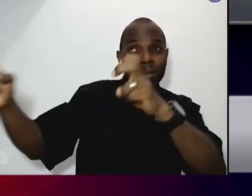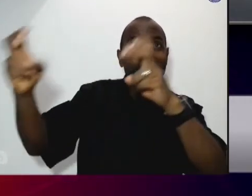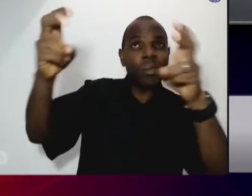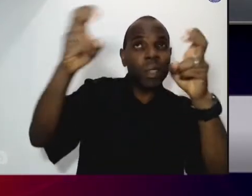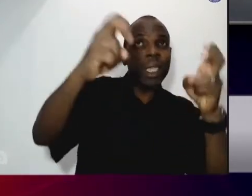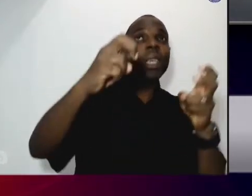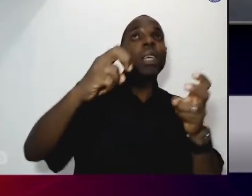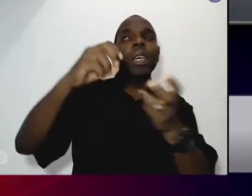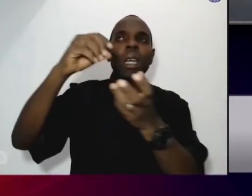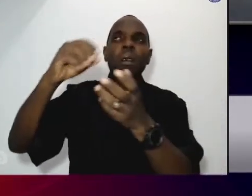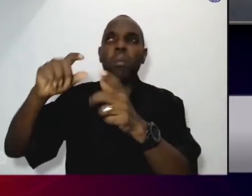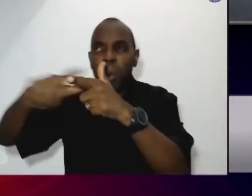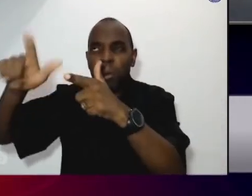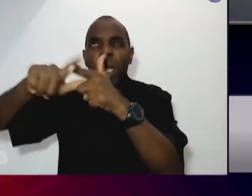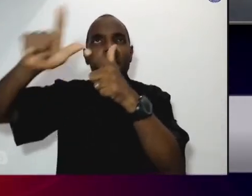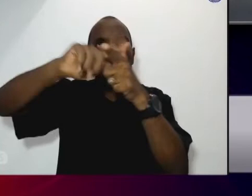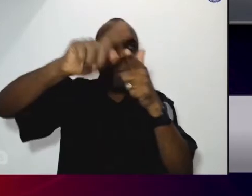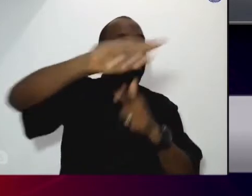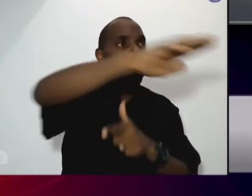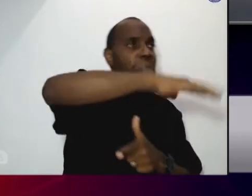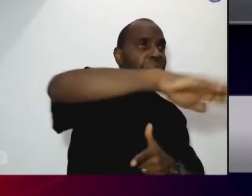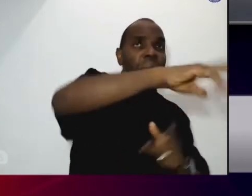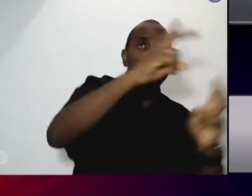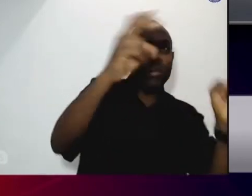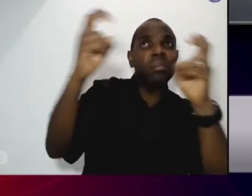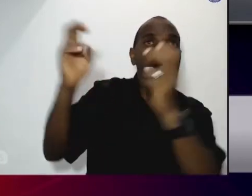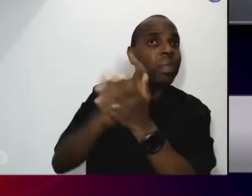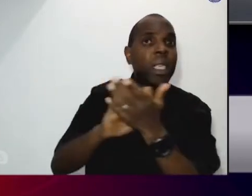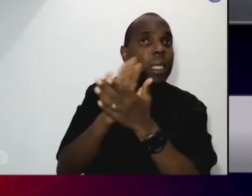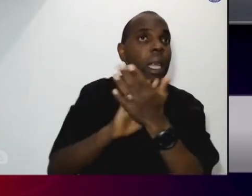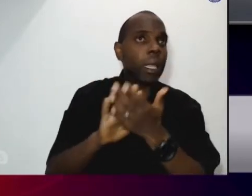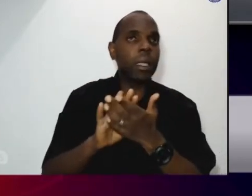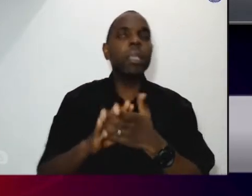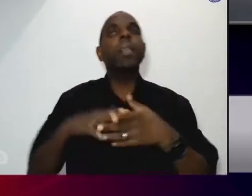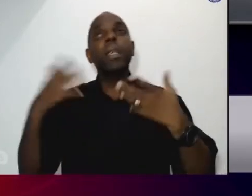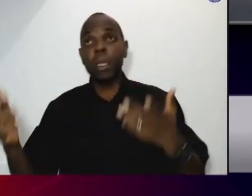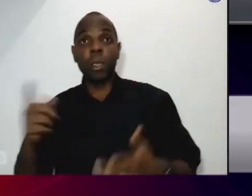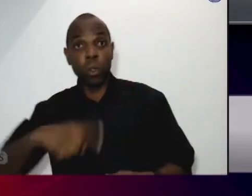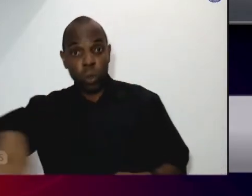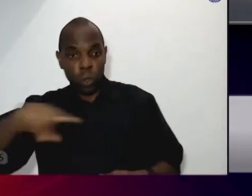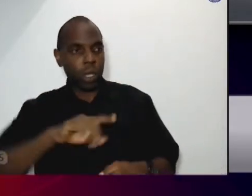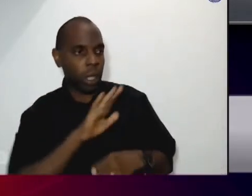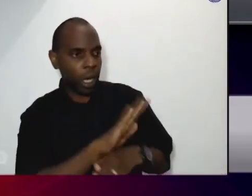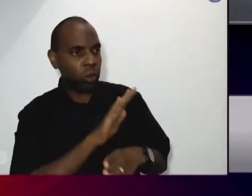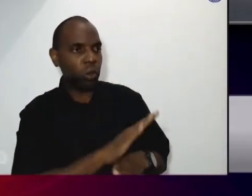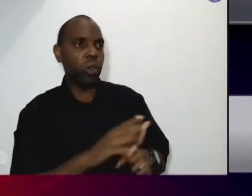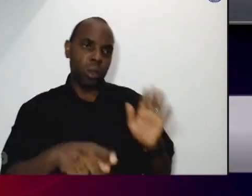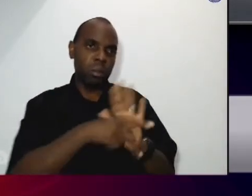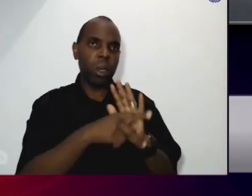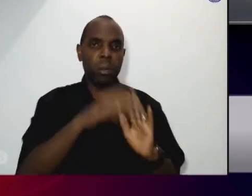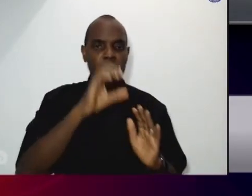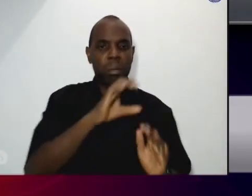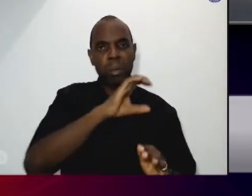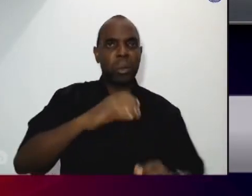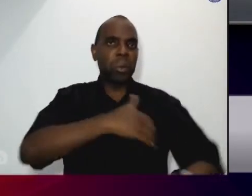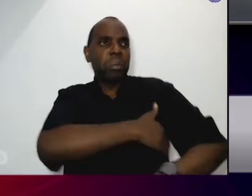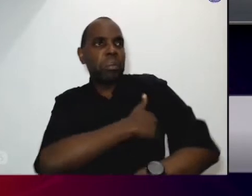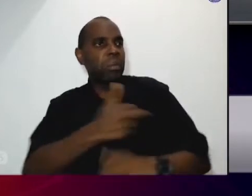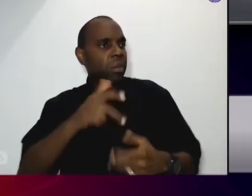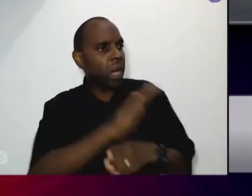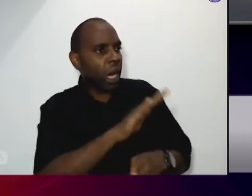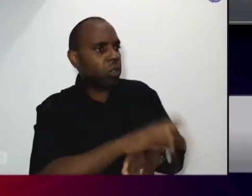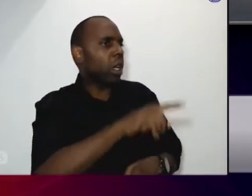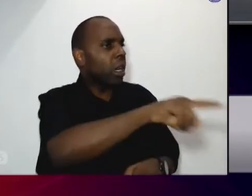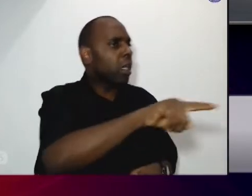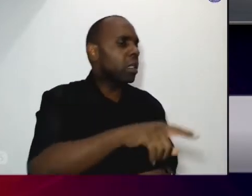incentivamos eles a se envolverem com os problemas da comunidade para ser luz sal como diz